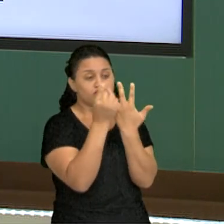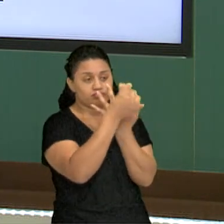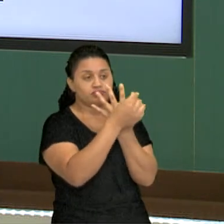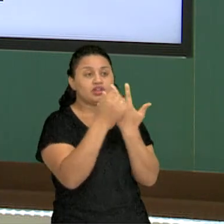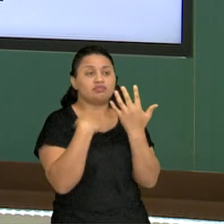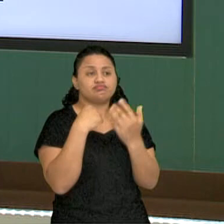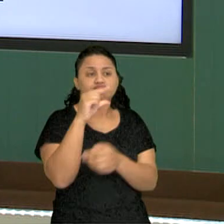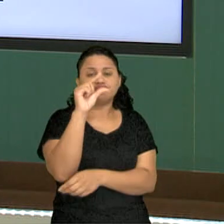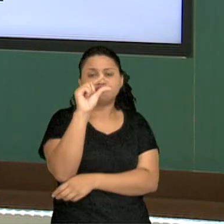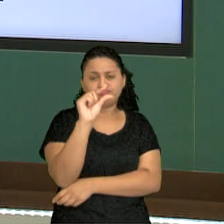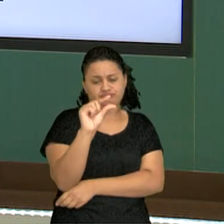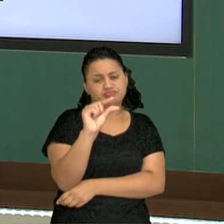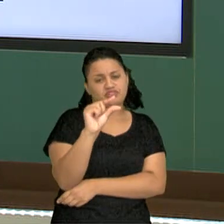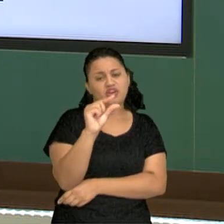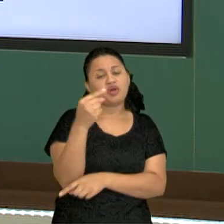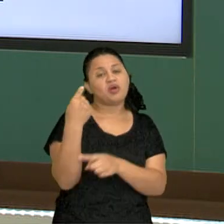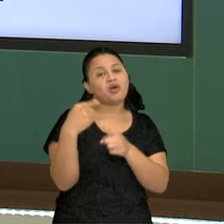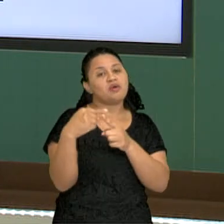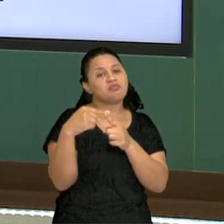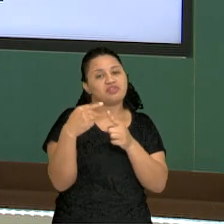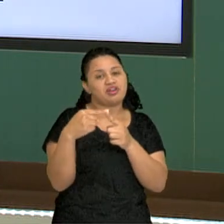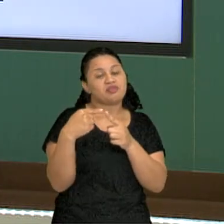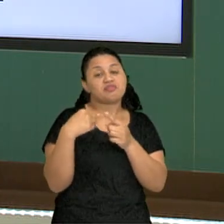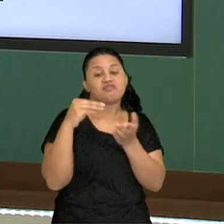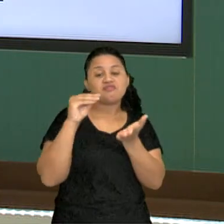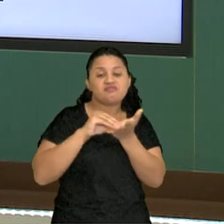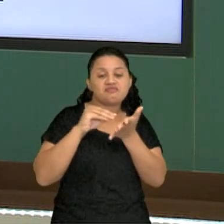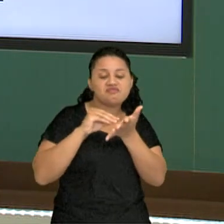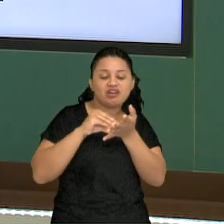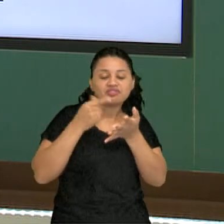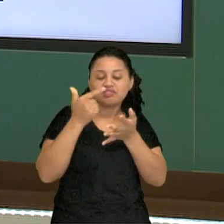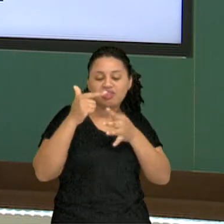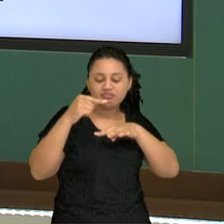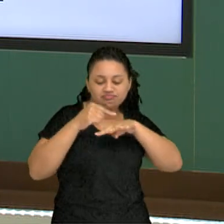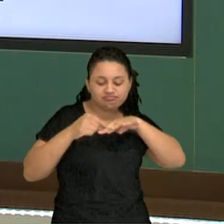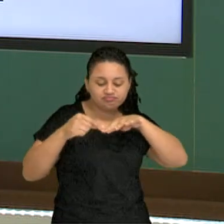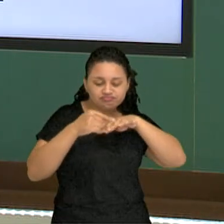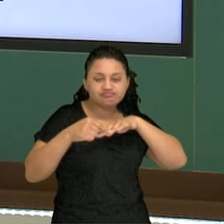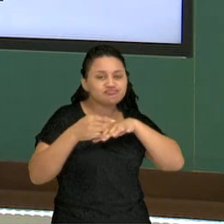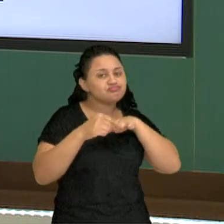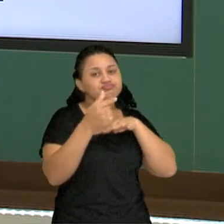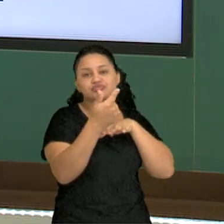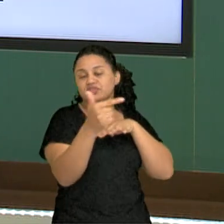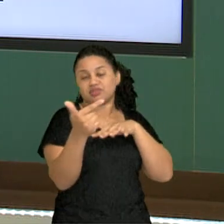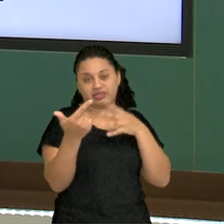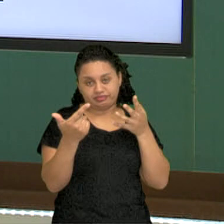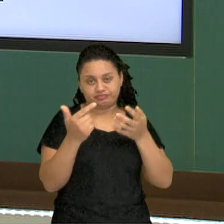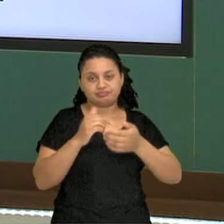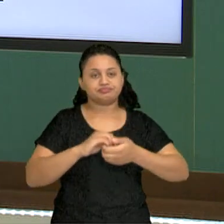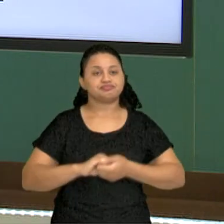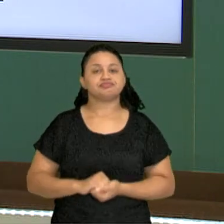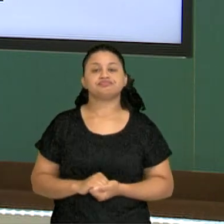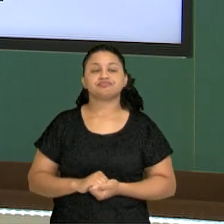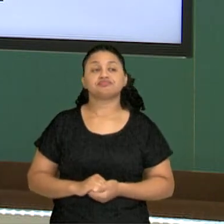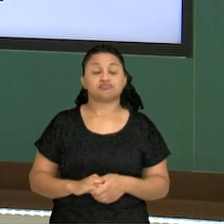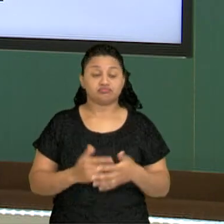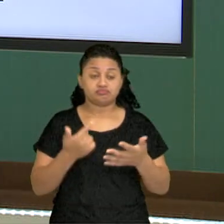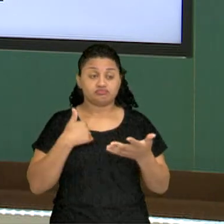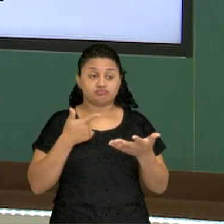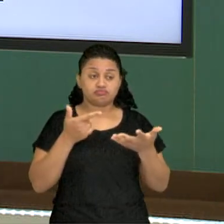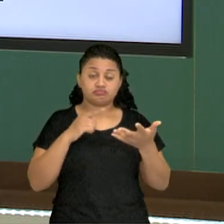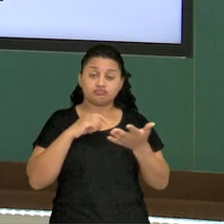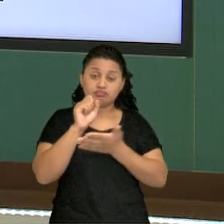reduzido pela ausência de vasos condutores. Não tem tirema e nem tem floema. Aqui